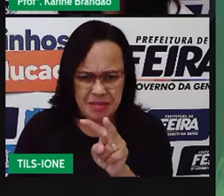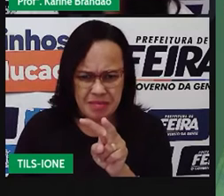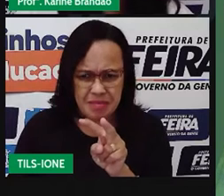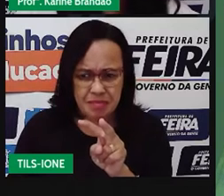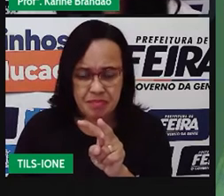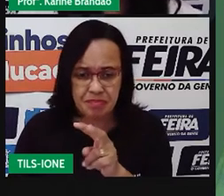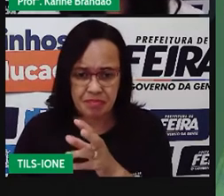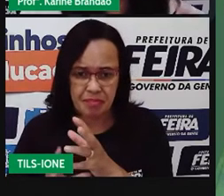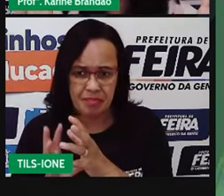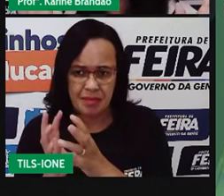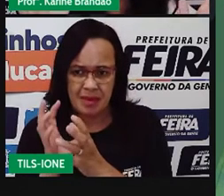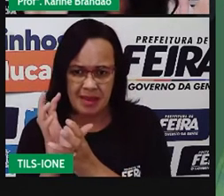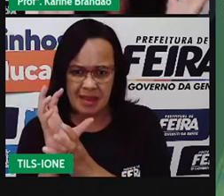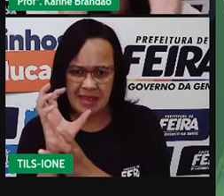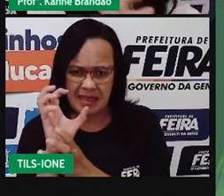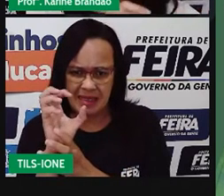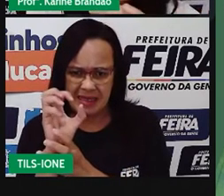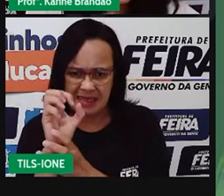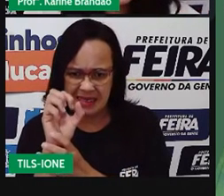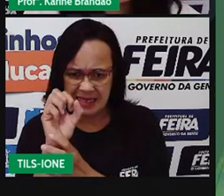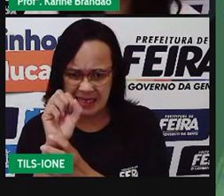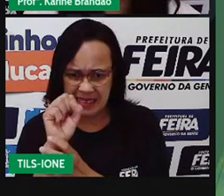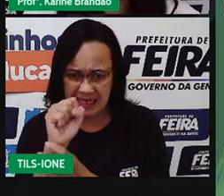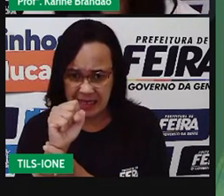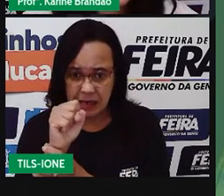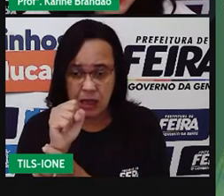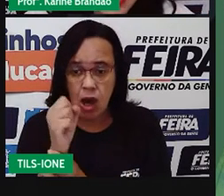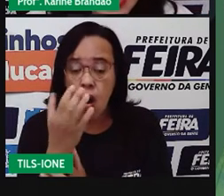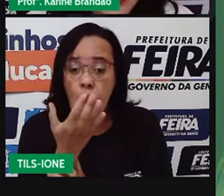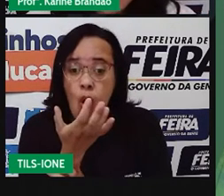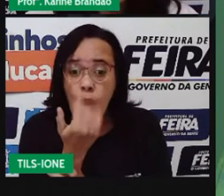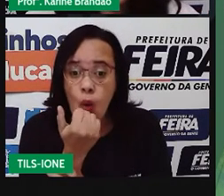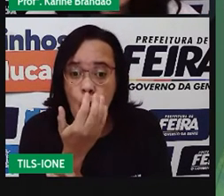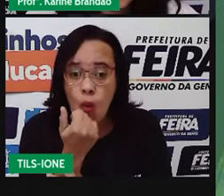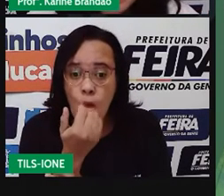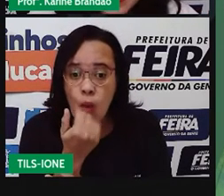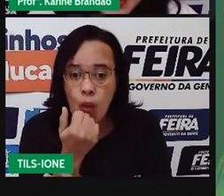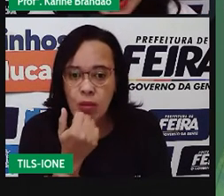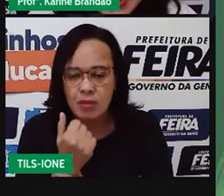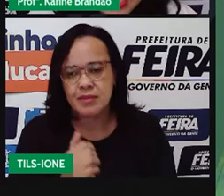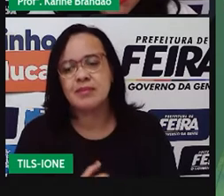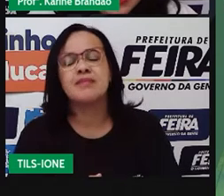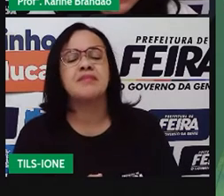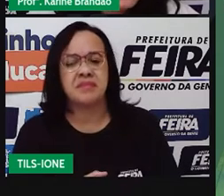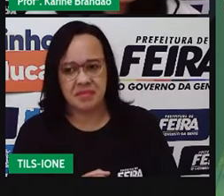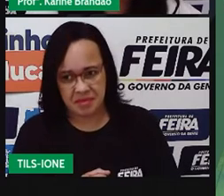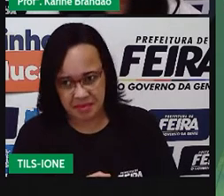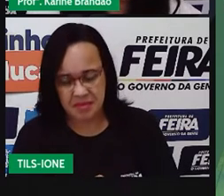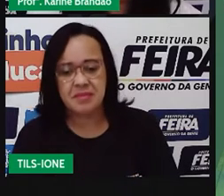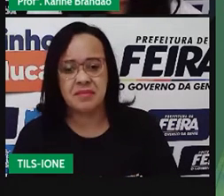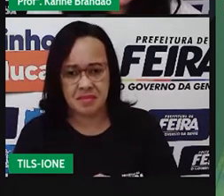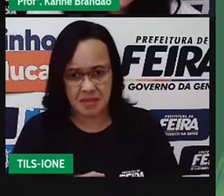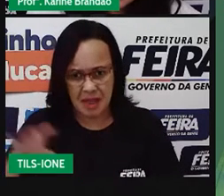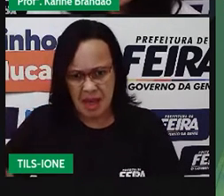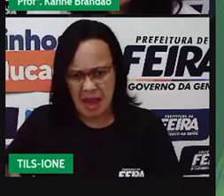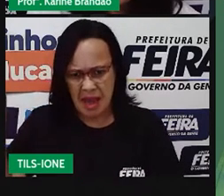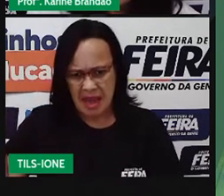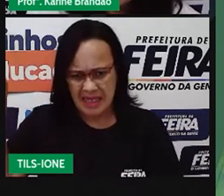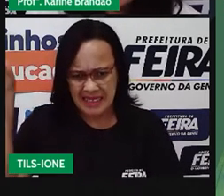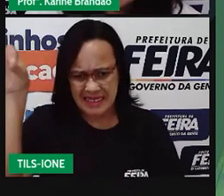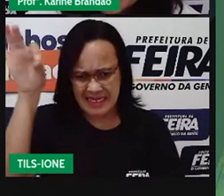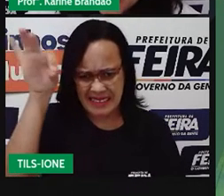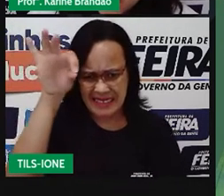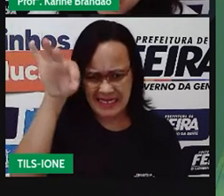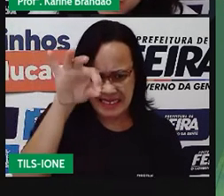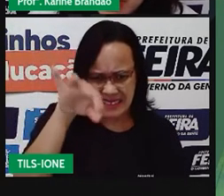Então, a folha, então, se fecha. Essas são plantas, esse é um tipo de uma planta carnívora. Pró, planta se alimenta